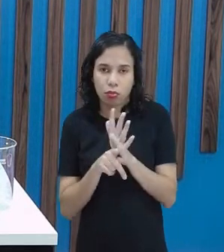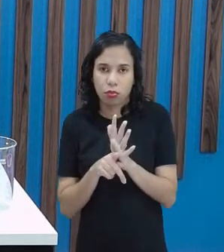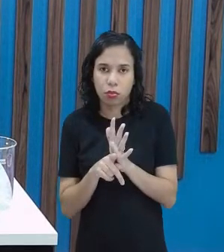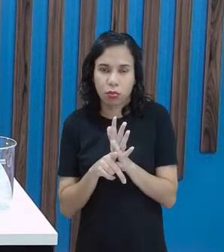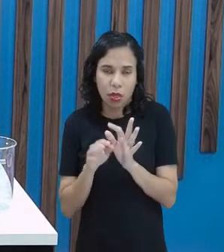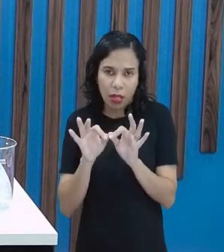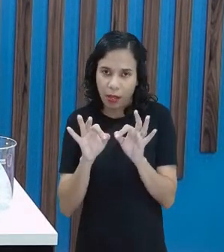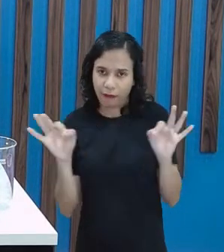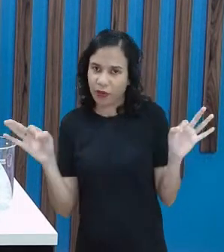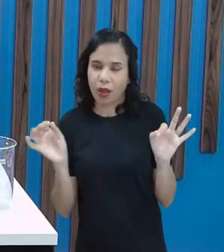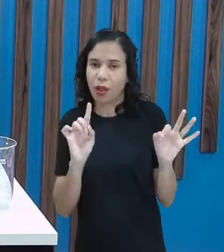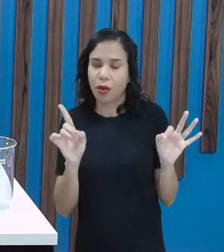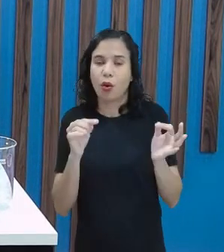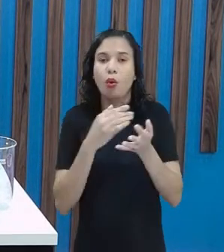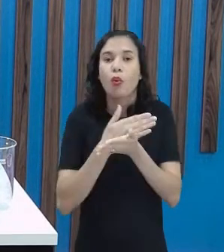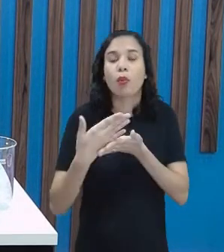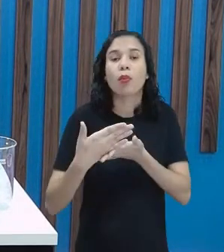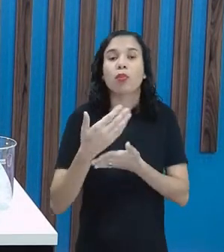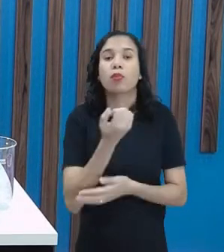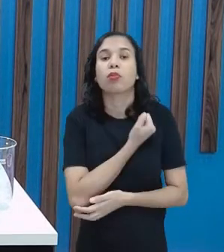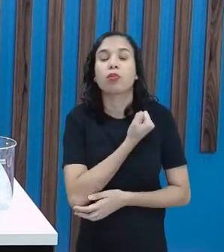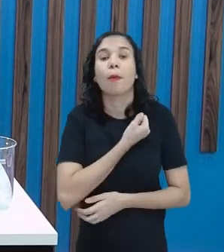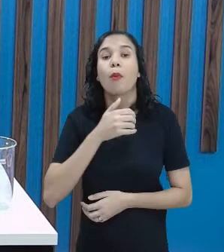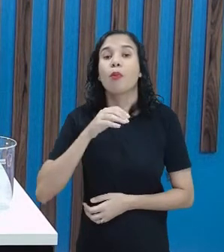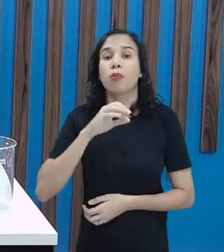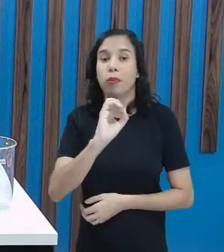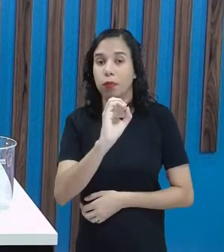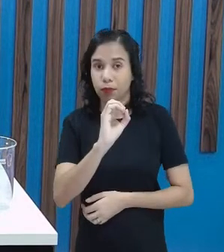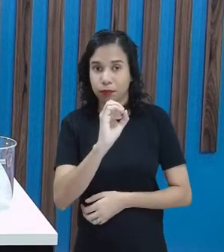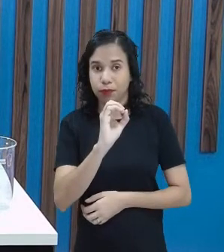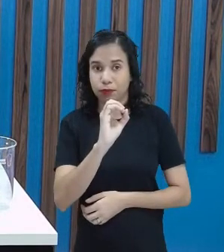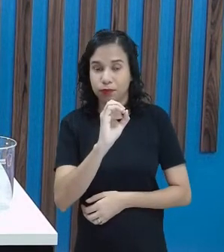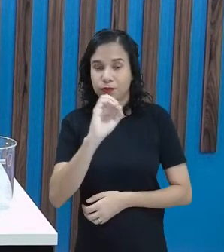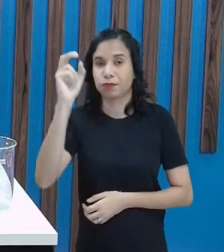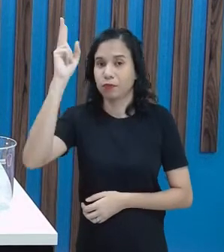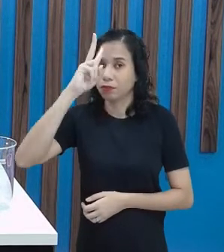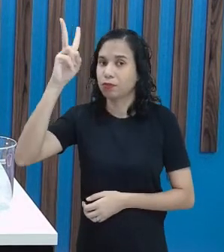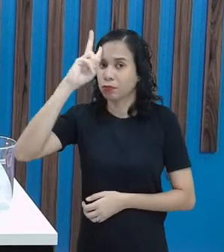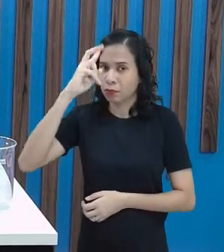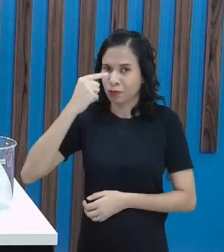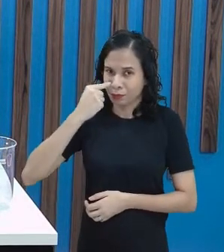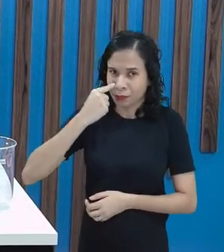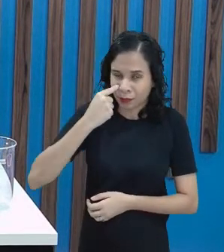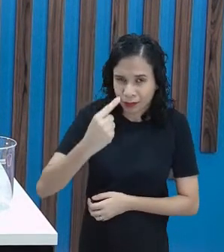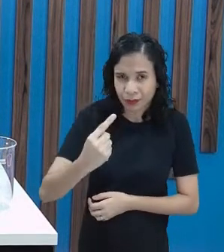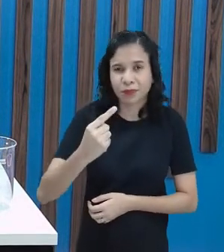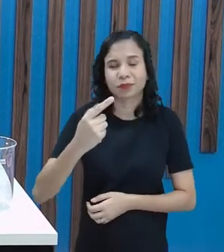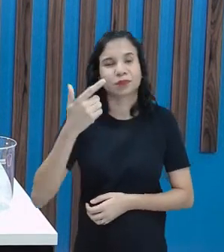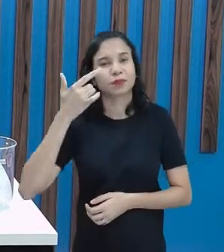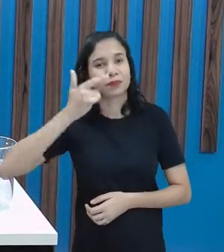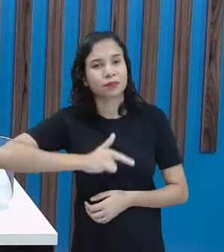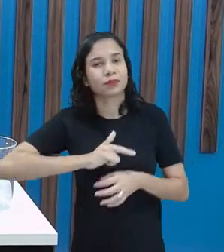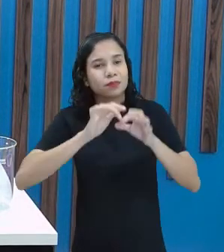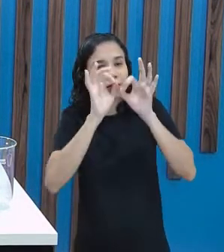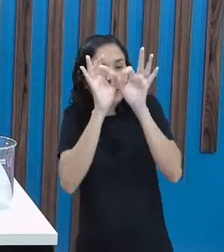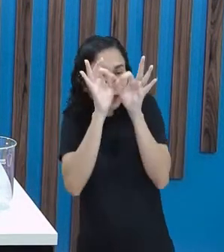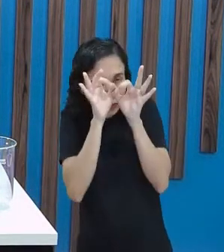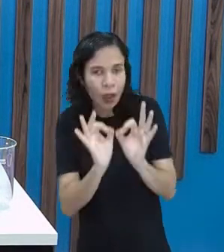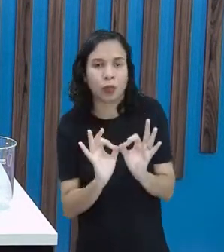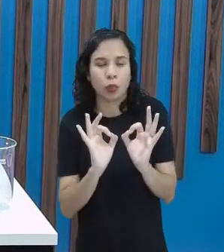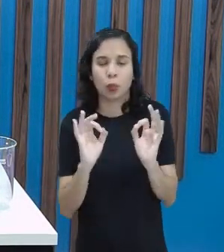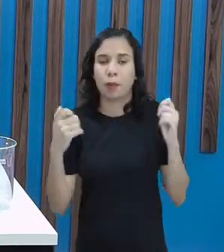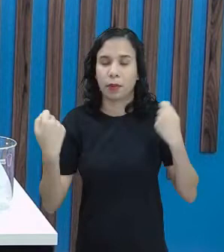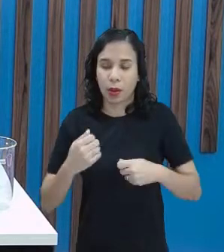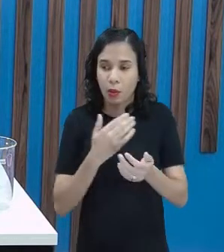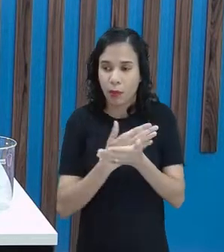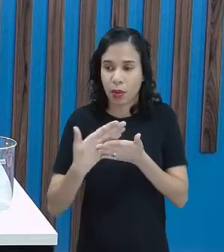de uma fita métrica. A gente tem que começar do zero. Então, lembra disso, tá? Para que a medida saia exata.